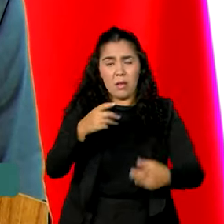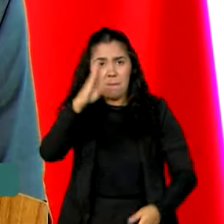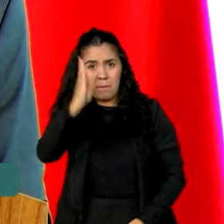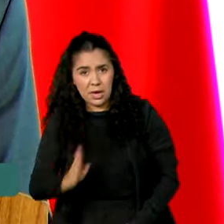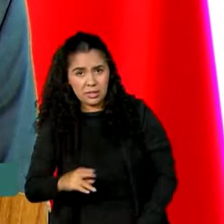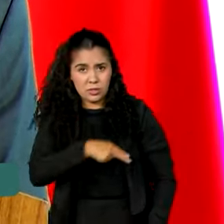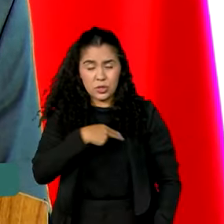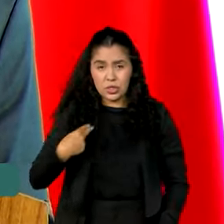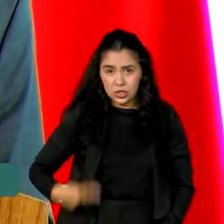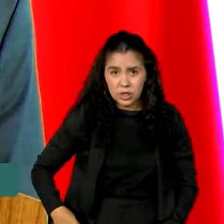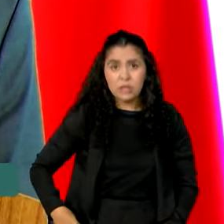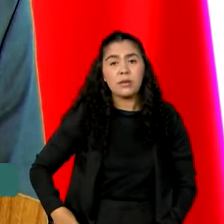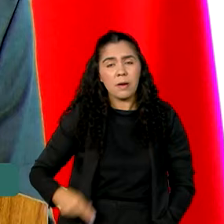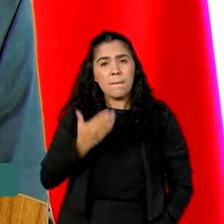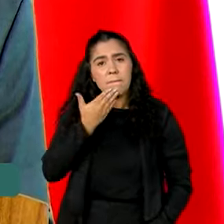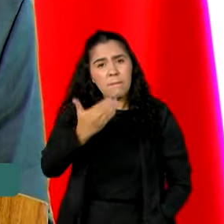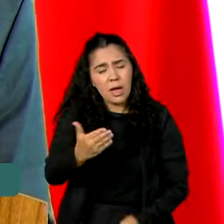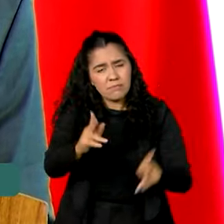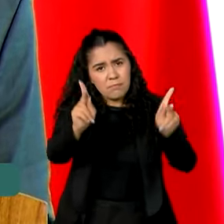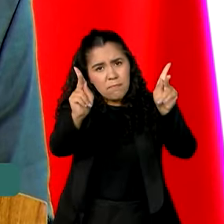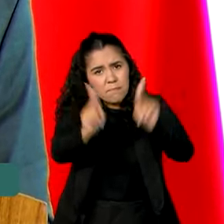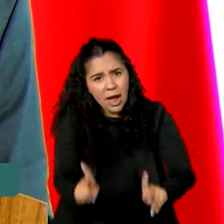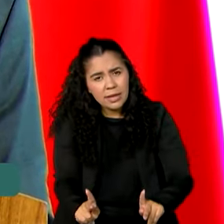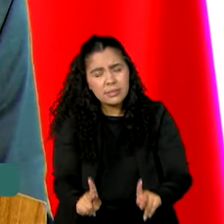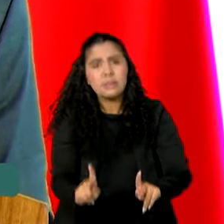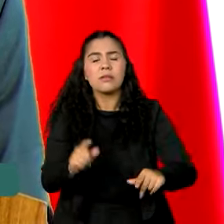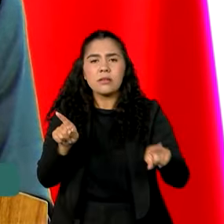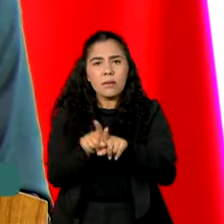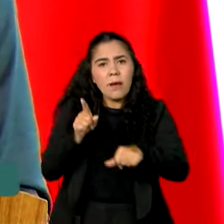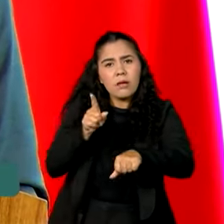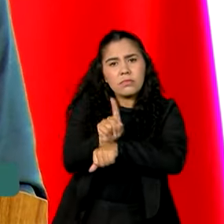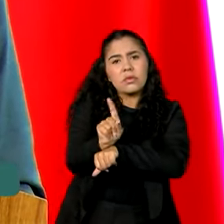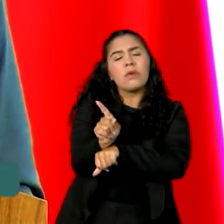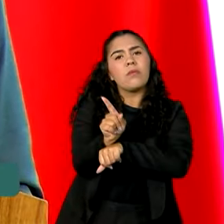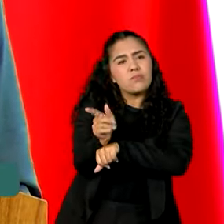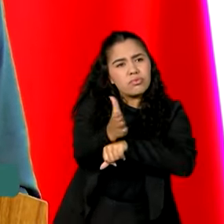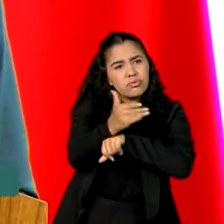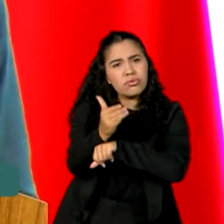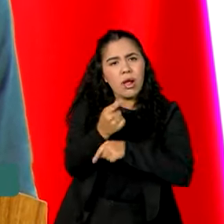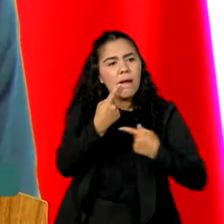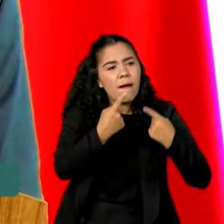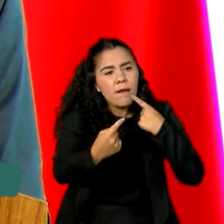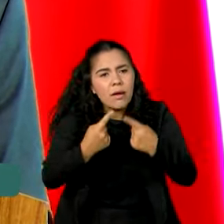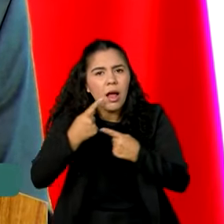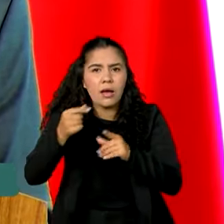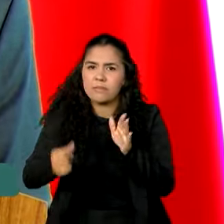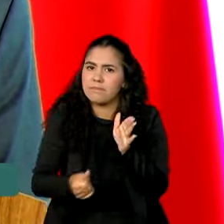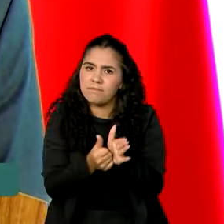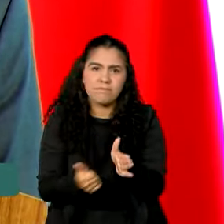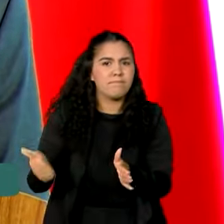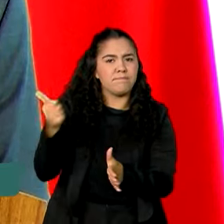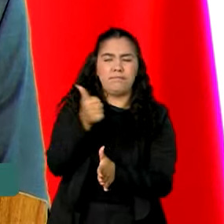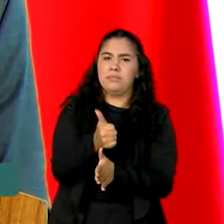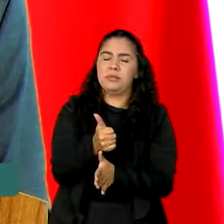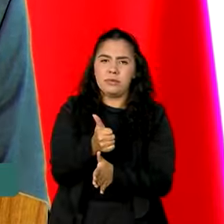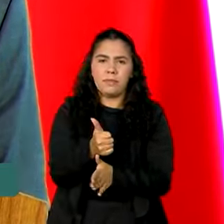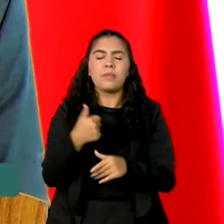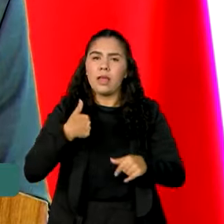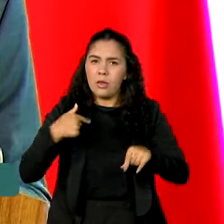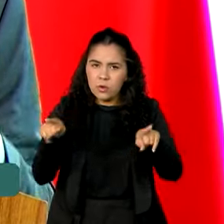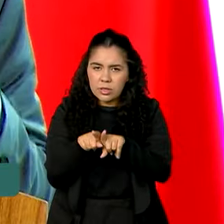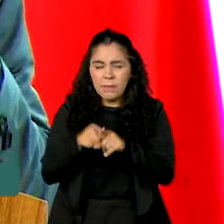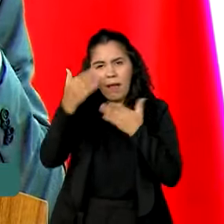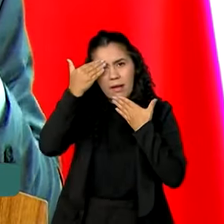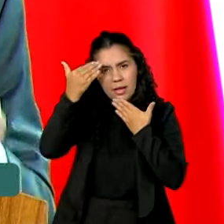colocam a paz, a diplomacia e o diálogo em primeiro lugar. Agradecer o